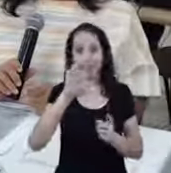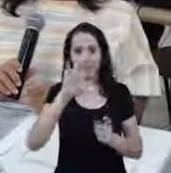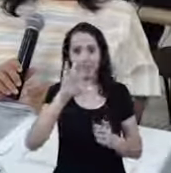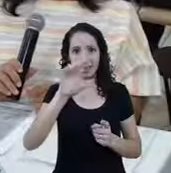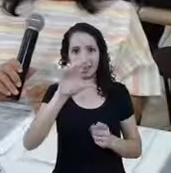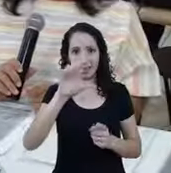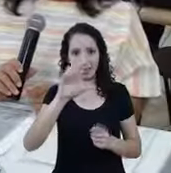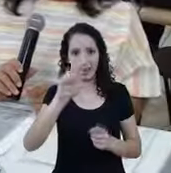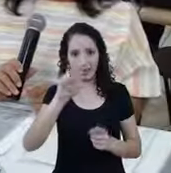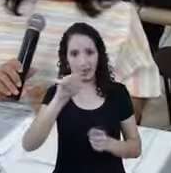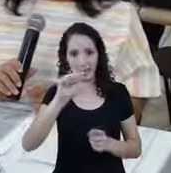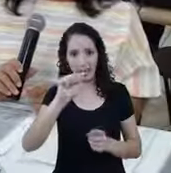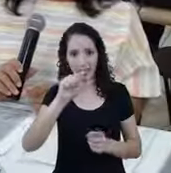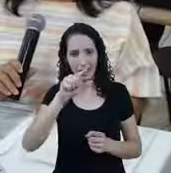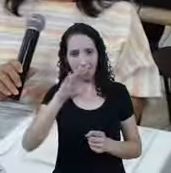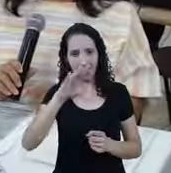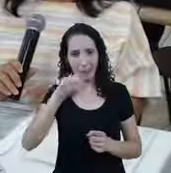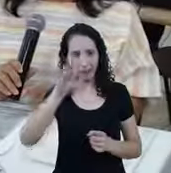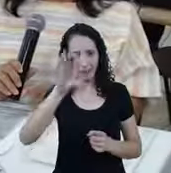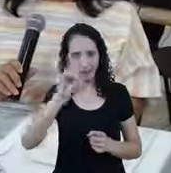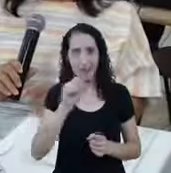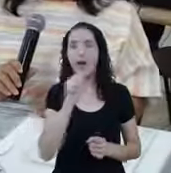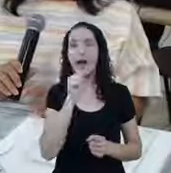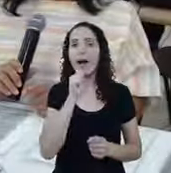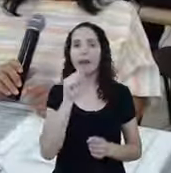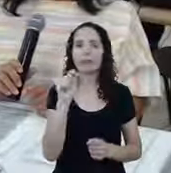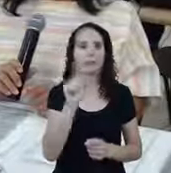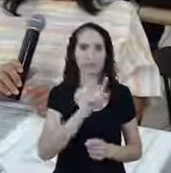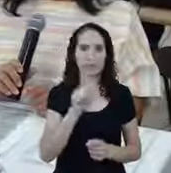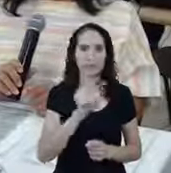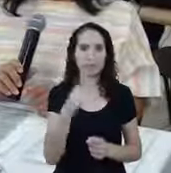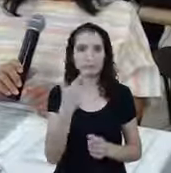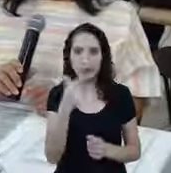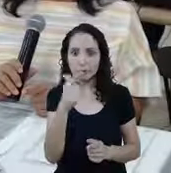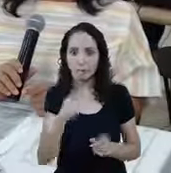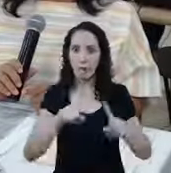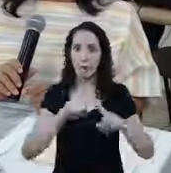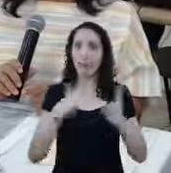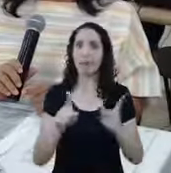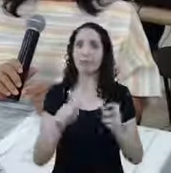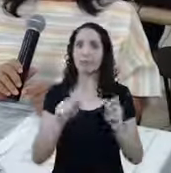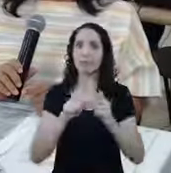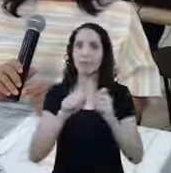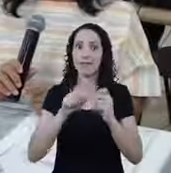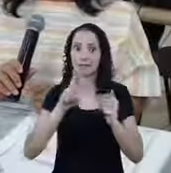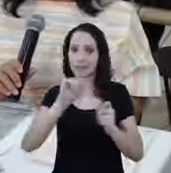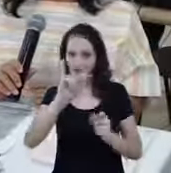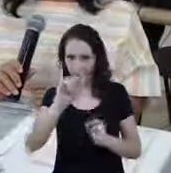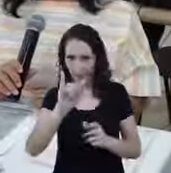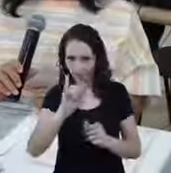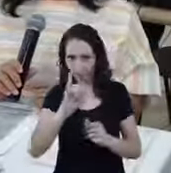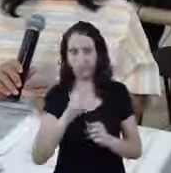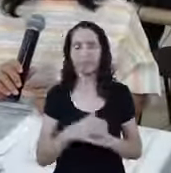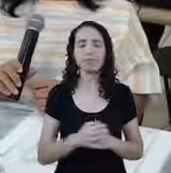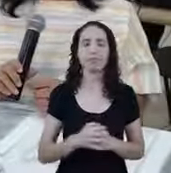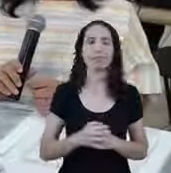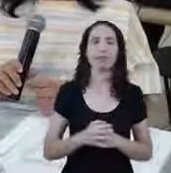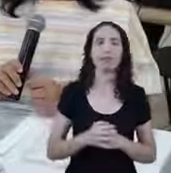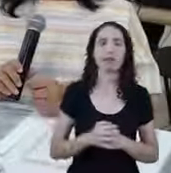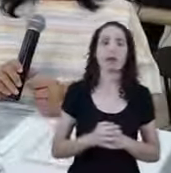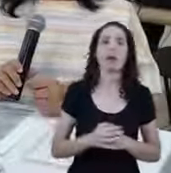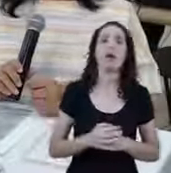Ela poderá ser Até feita Eu acredito Que o governo Vai lançar Através do Ministério Do